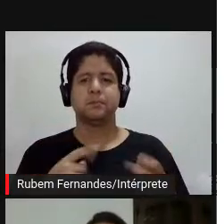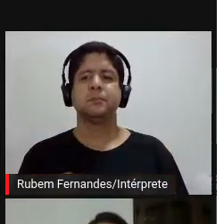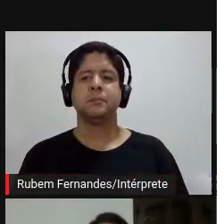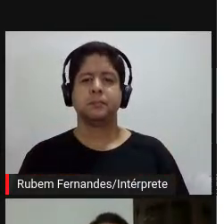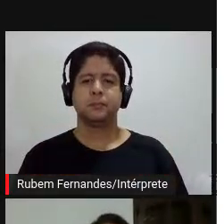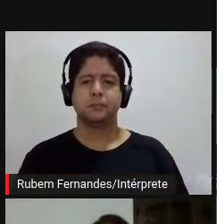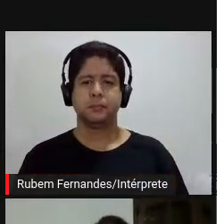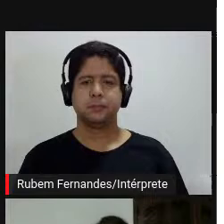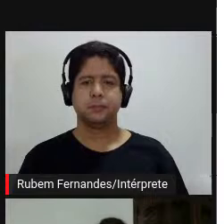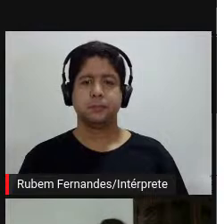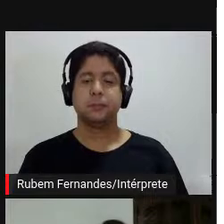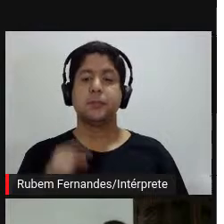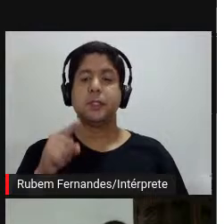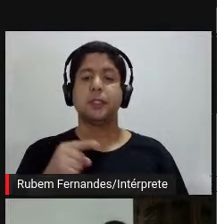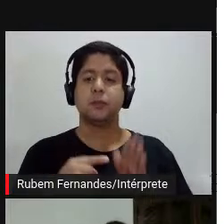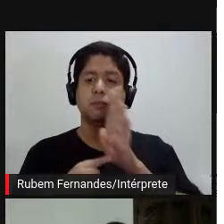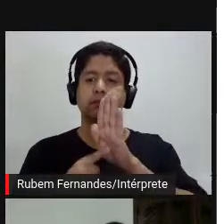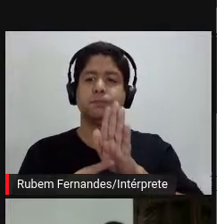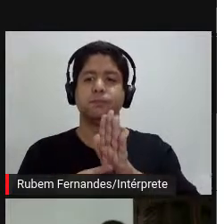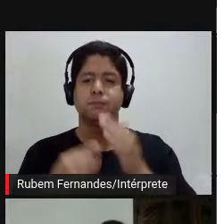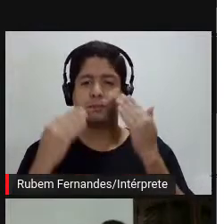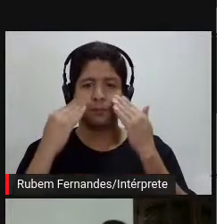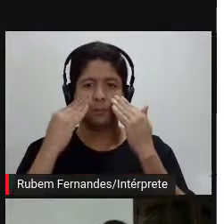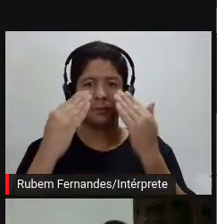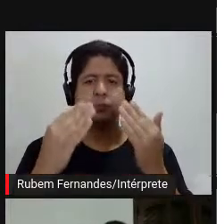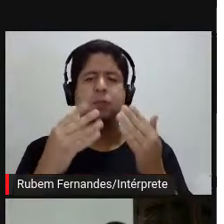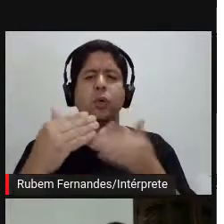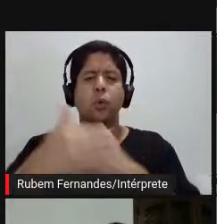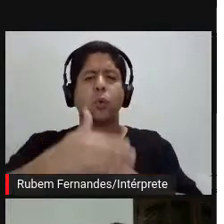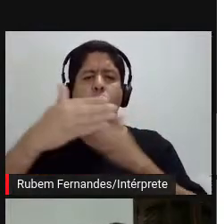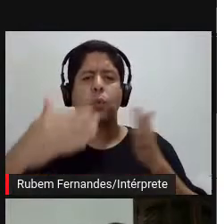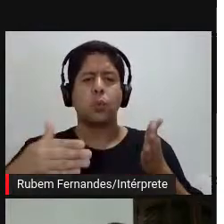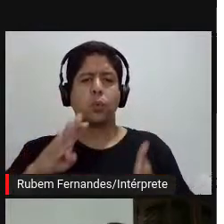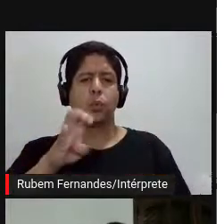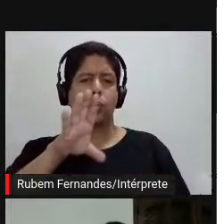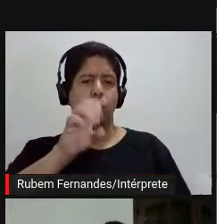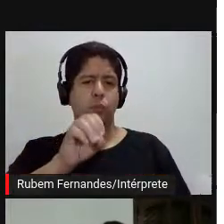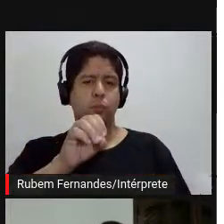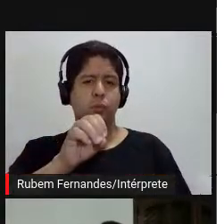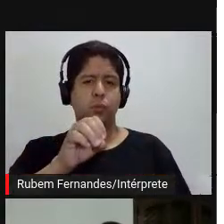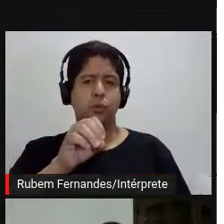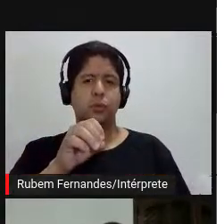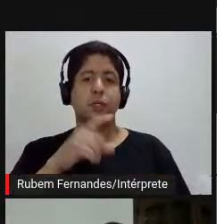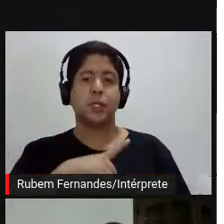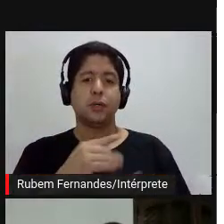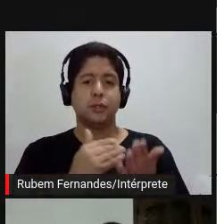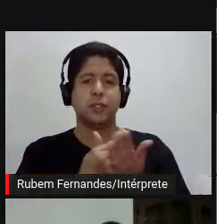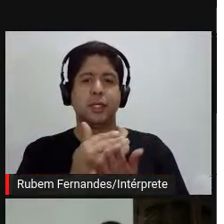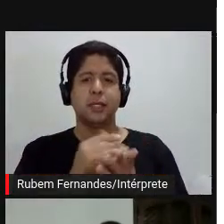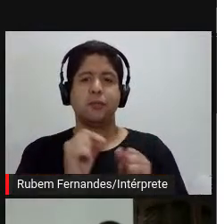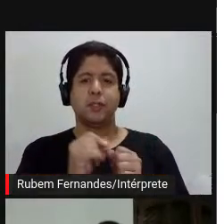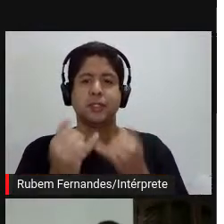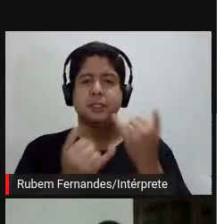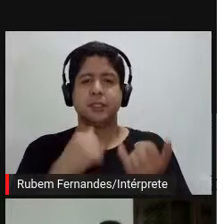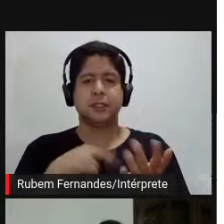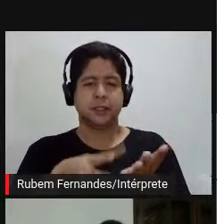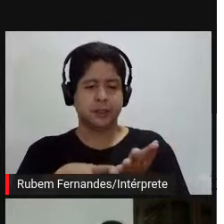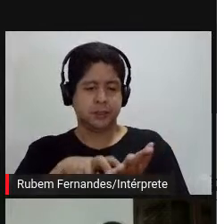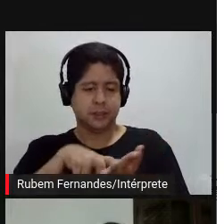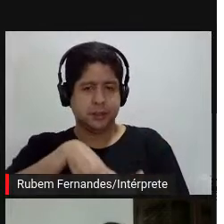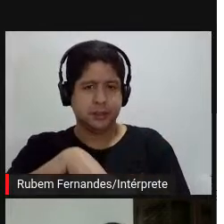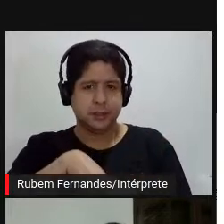e ele fica exposto dentro de um cubo de acrílico. E aí comecei a fazer uma brincadeira de vou ajoelhar aqui na frente